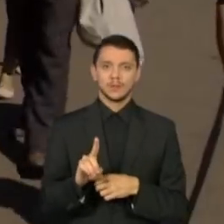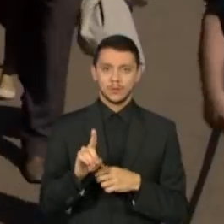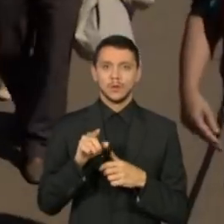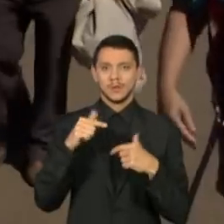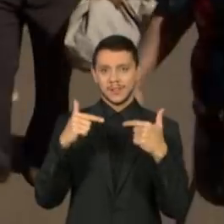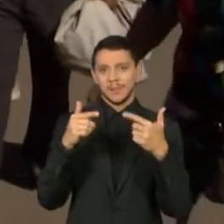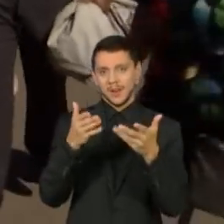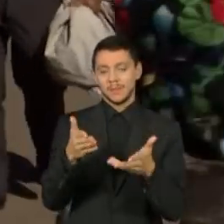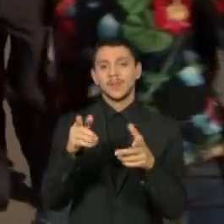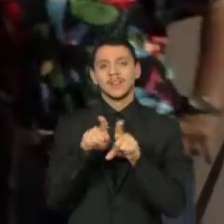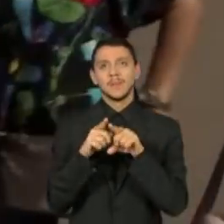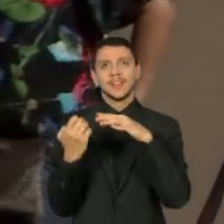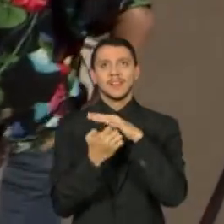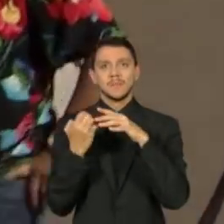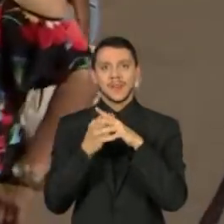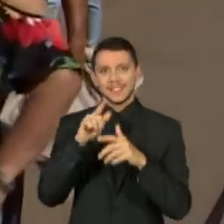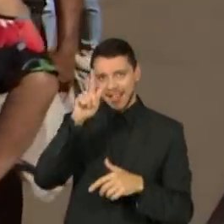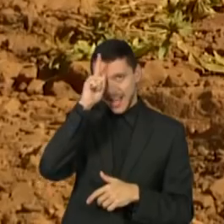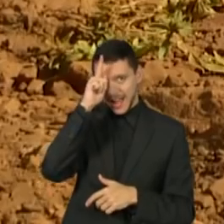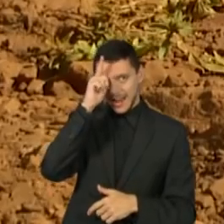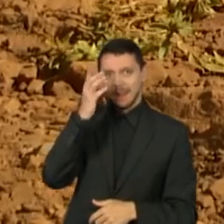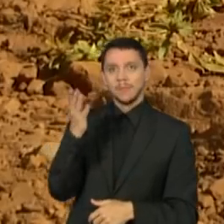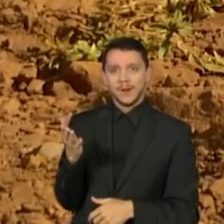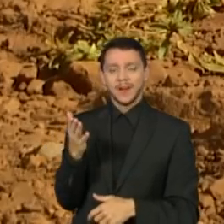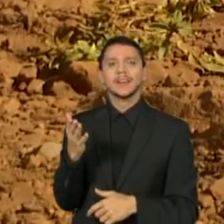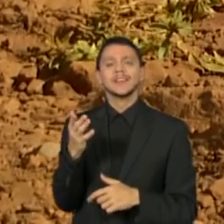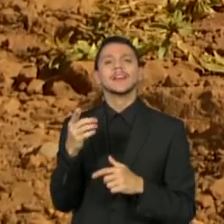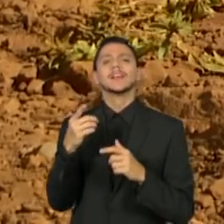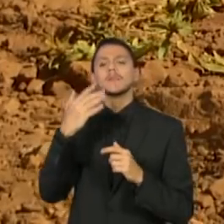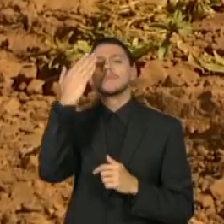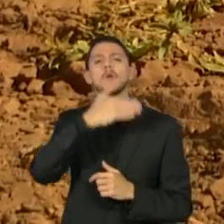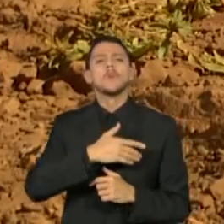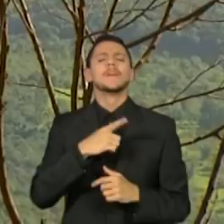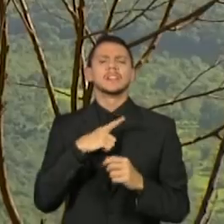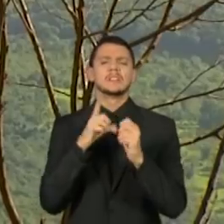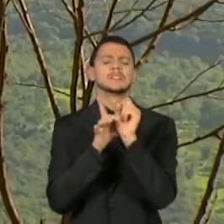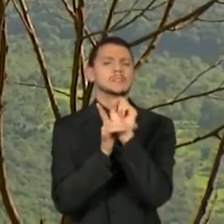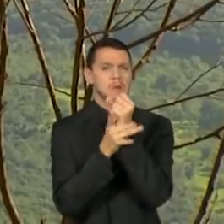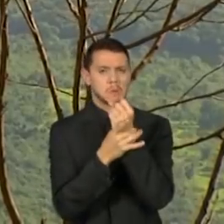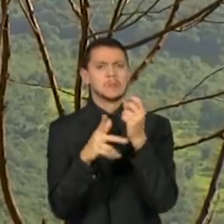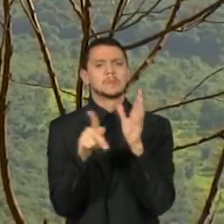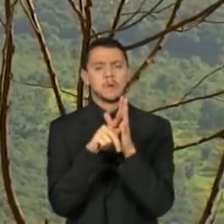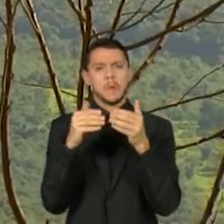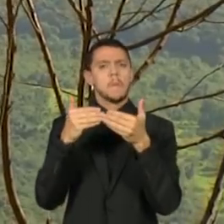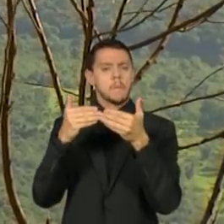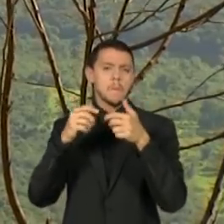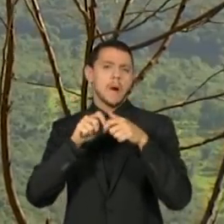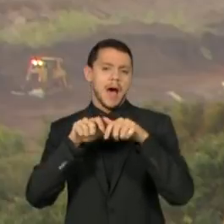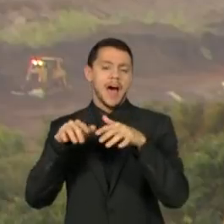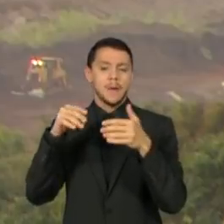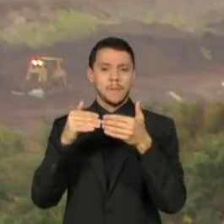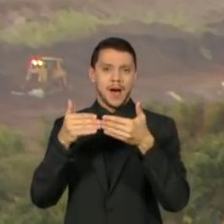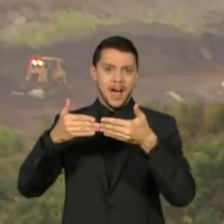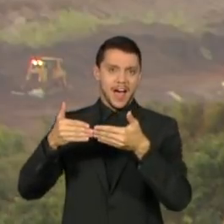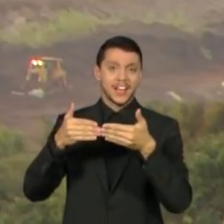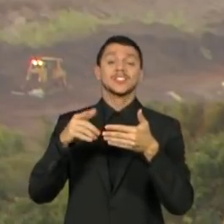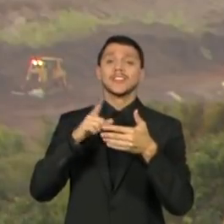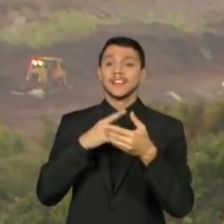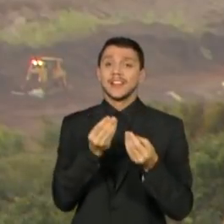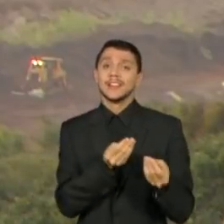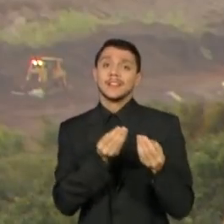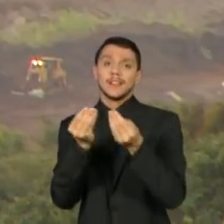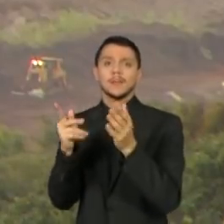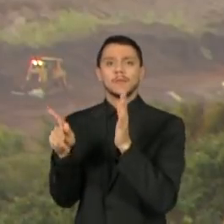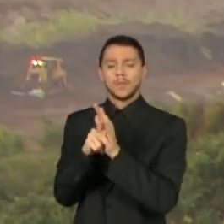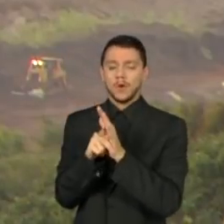alemã Tuvisud, que atestou a segurança da barragem, foi transferida para a Justiça Federal. O Ministério Público de